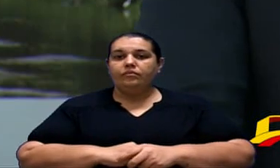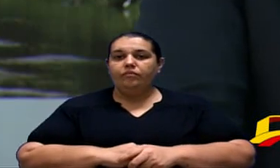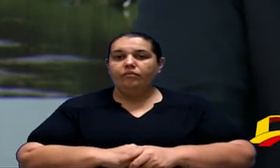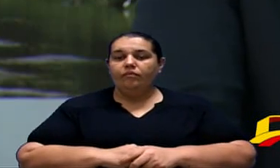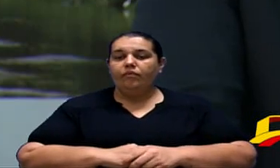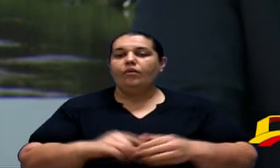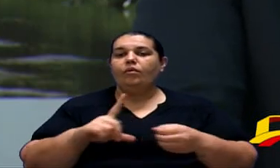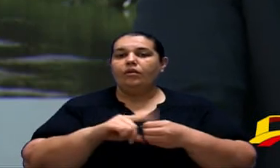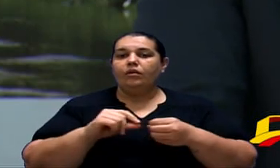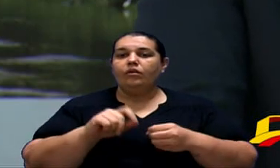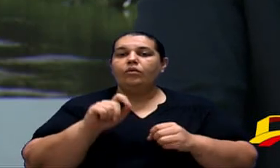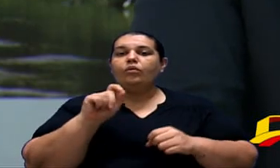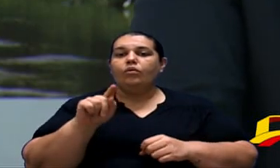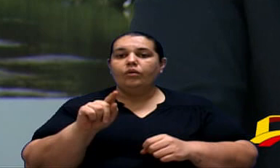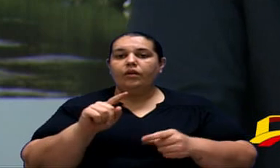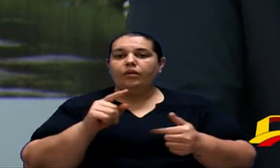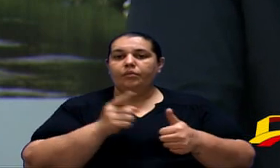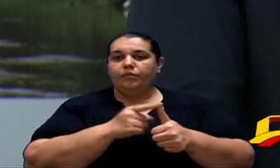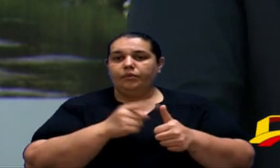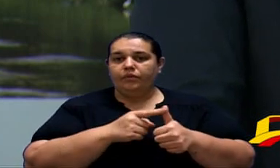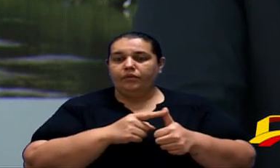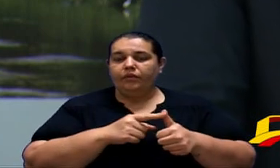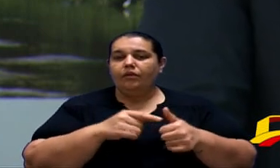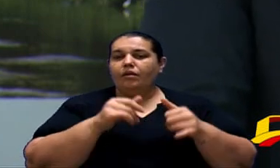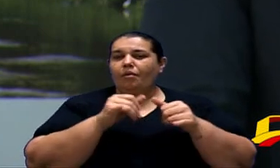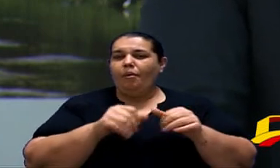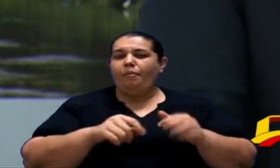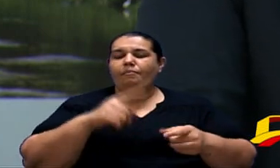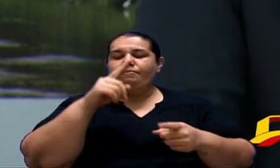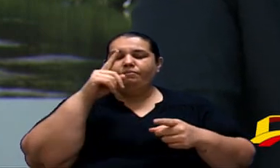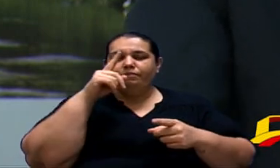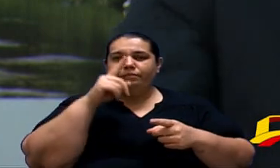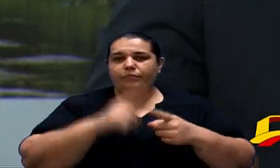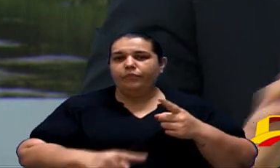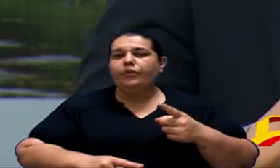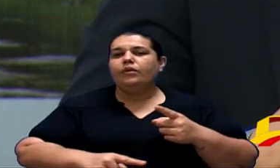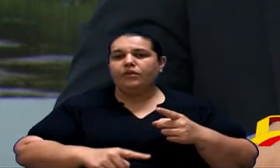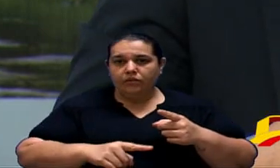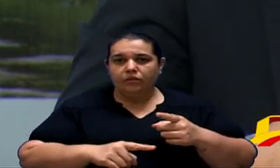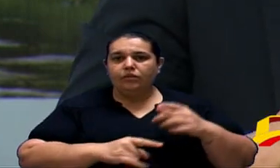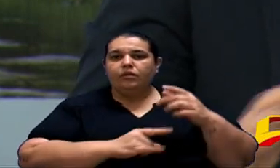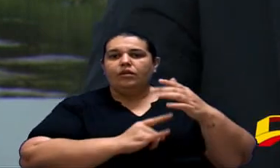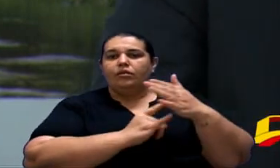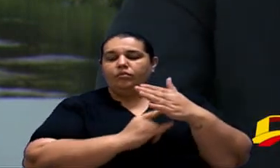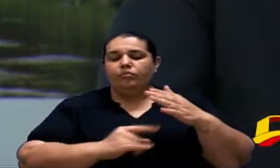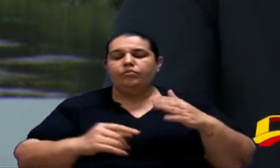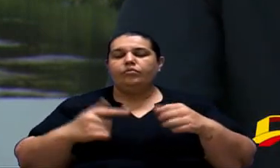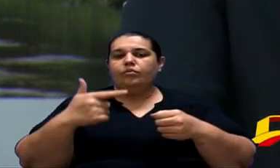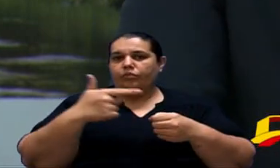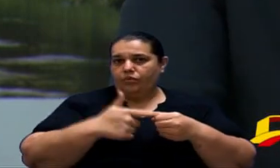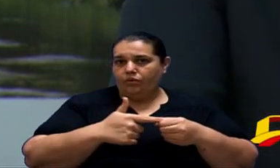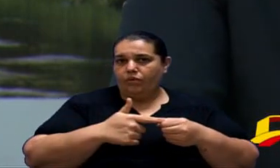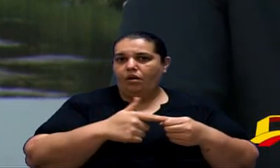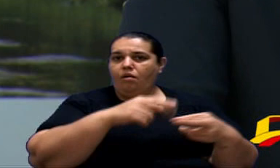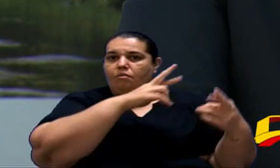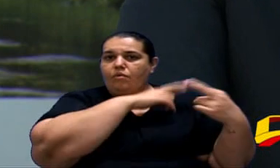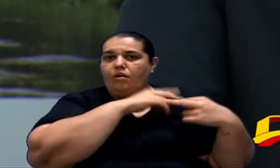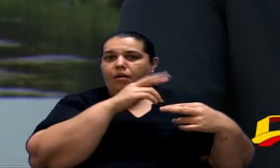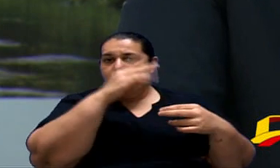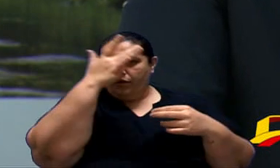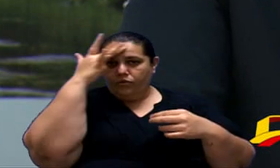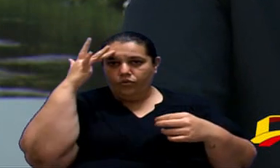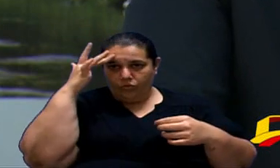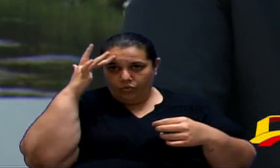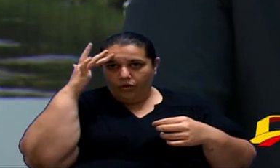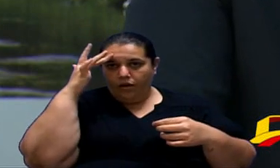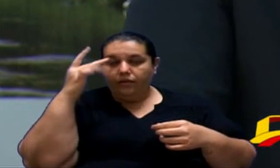O artigo 1º da lei falou o seguinte, fica proibido o funcionamento de bombas de autosserviço operadas pelo